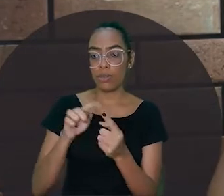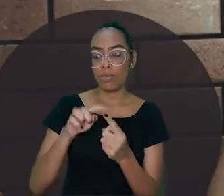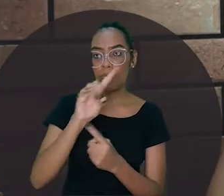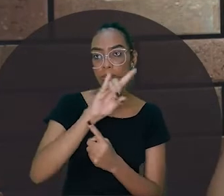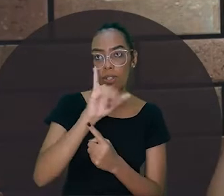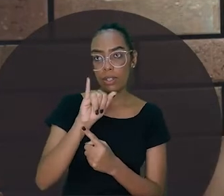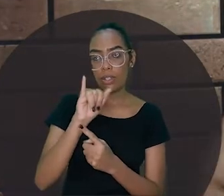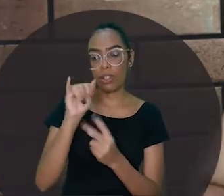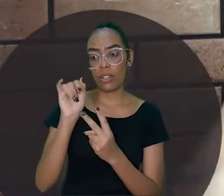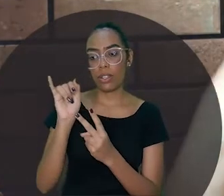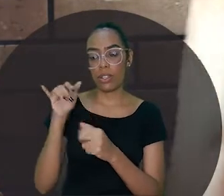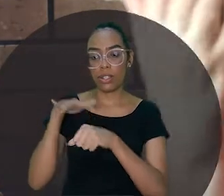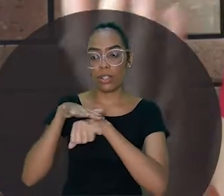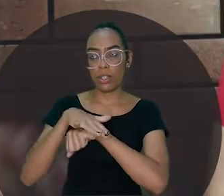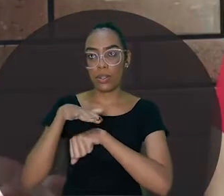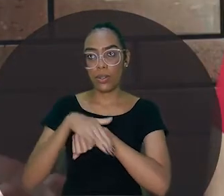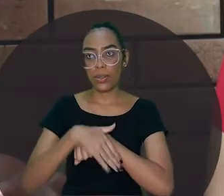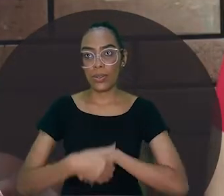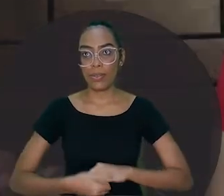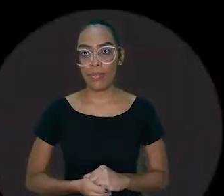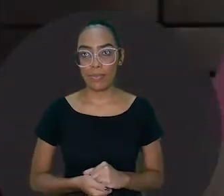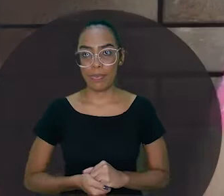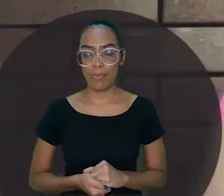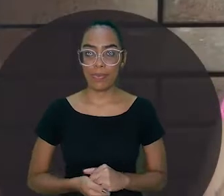entre dia e noite.